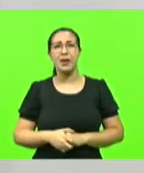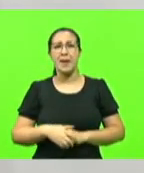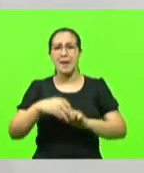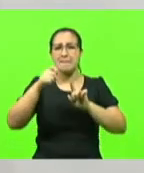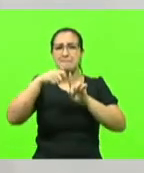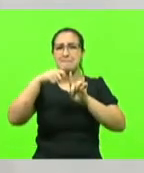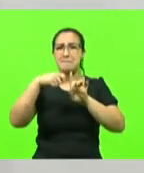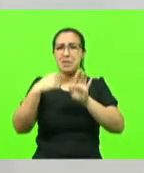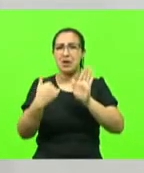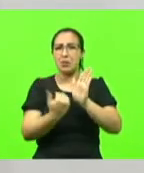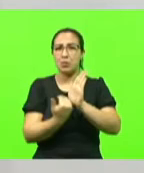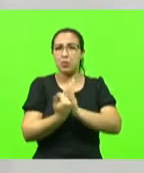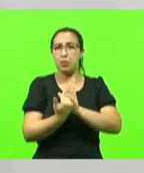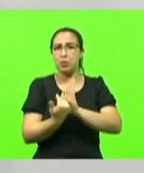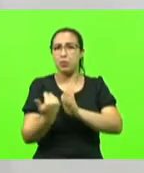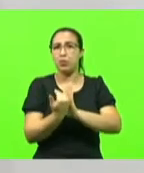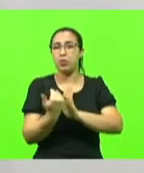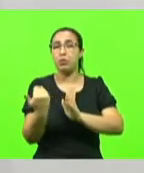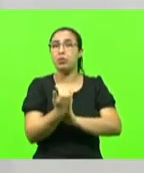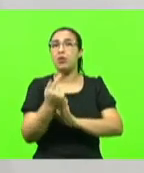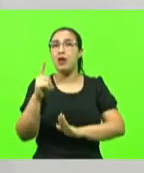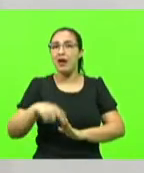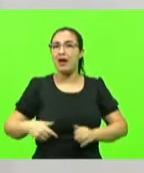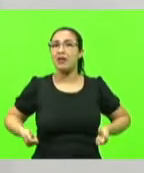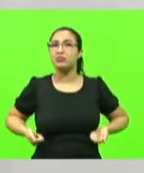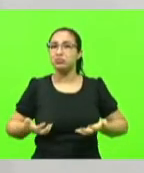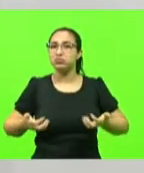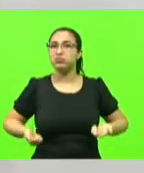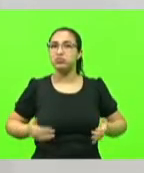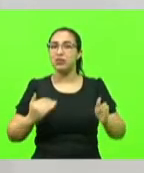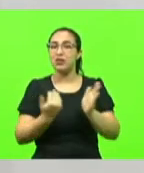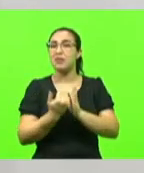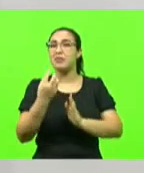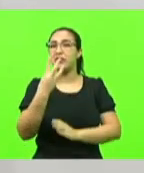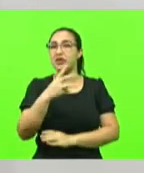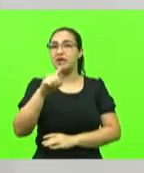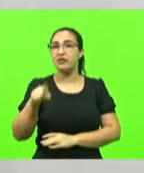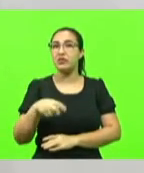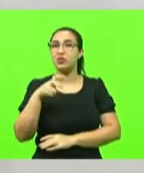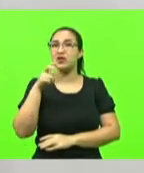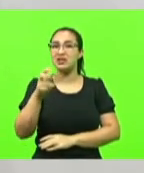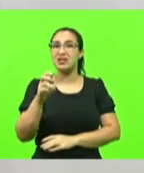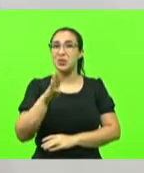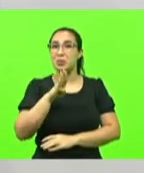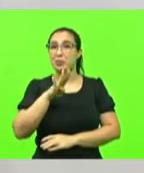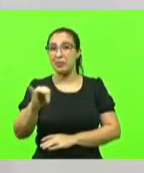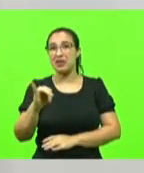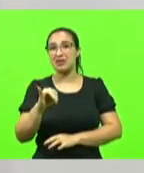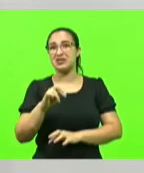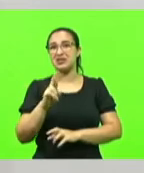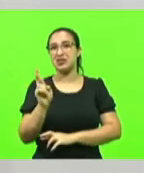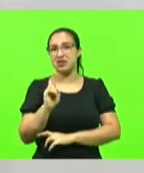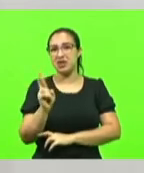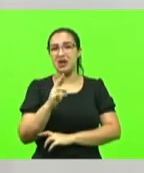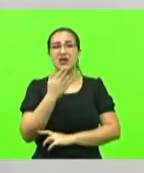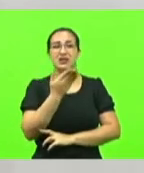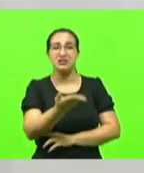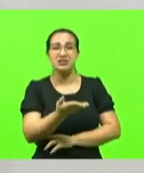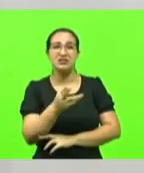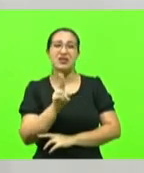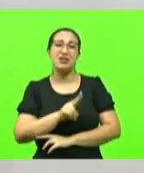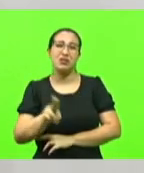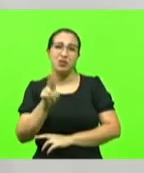aumento representa um gasto a mais de 3,5 bilhões de reais para os consumidores de